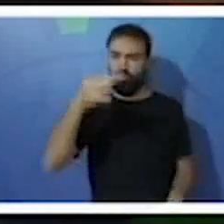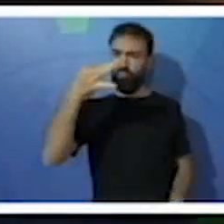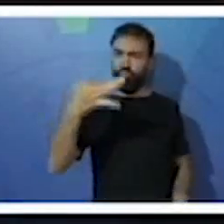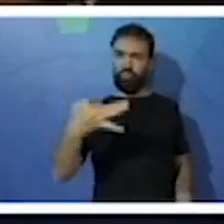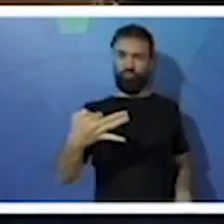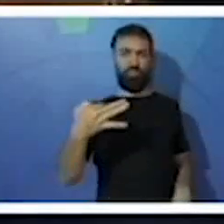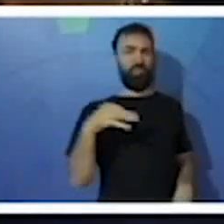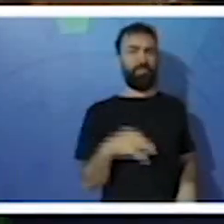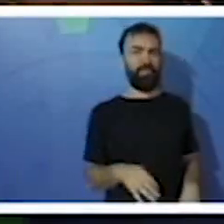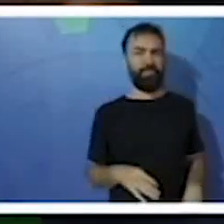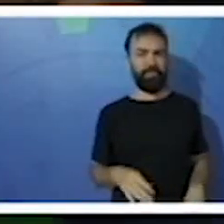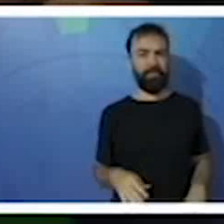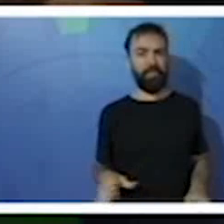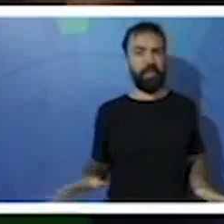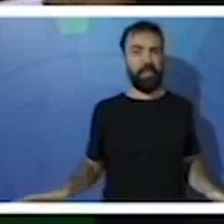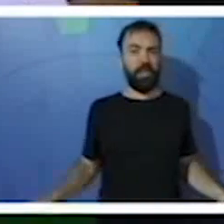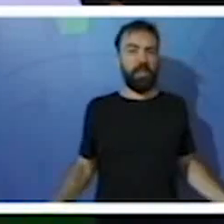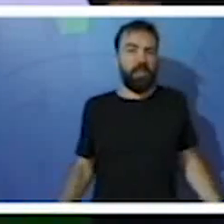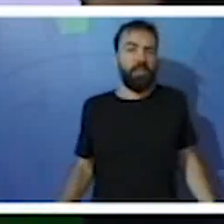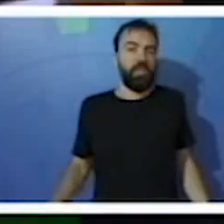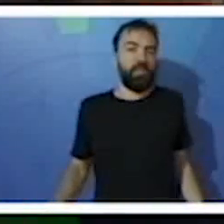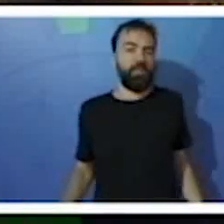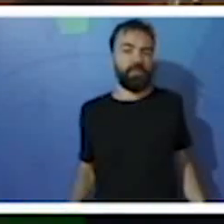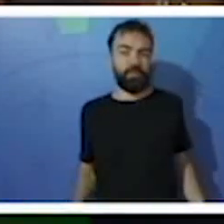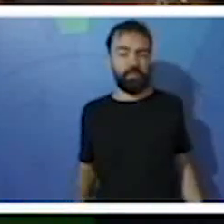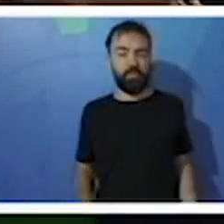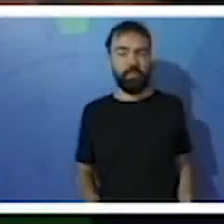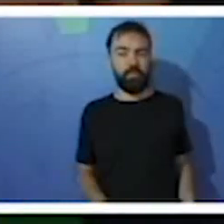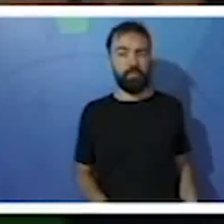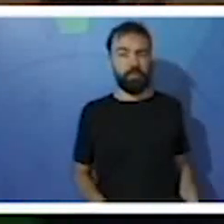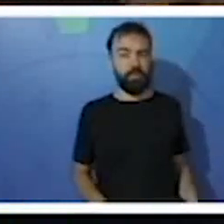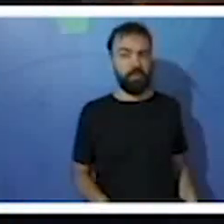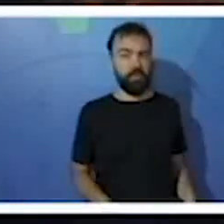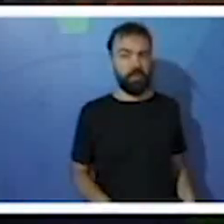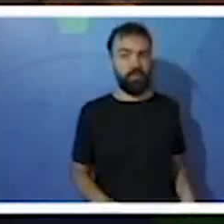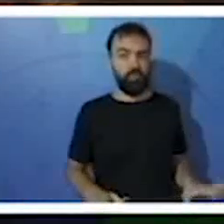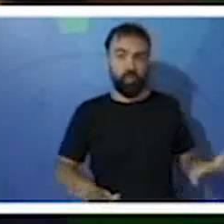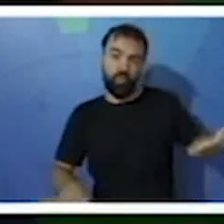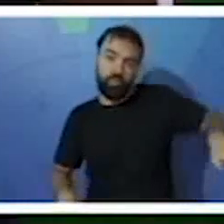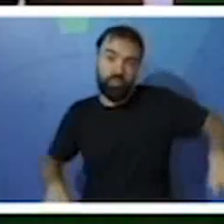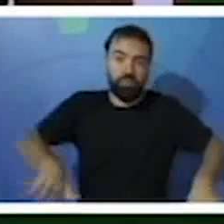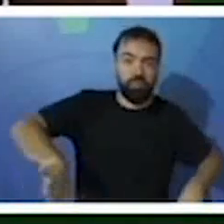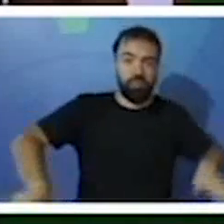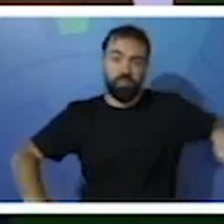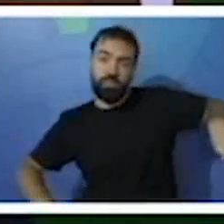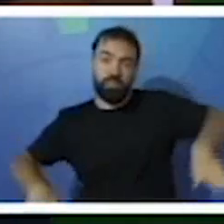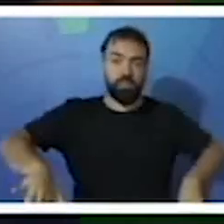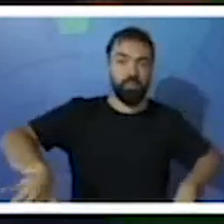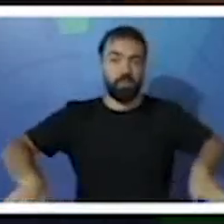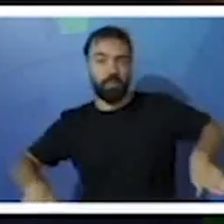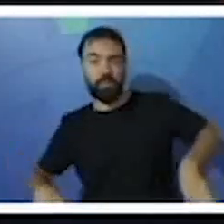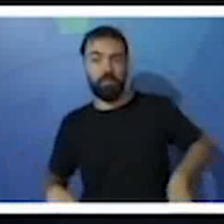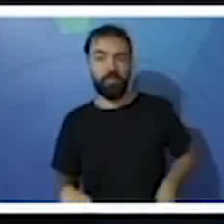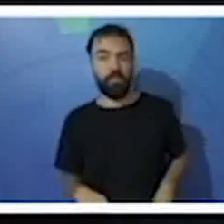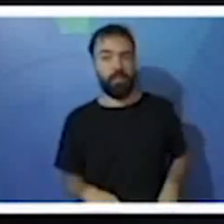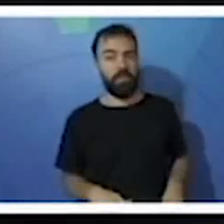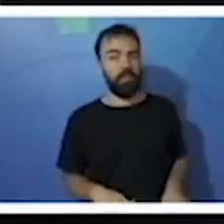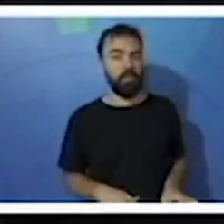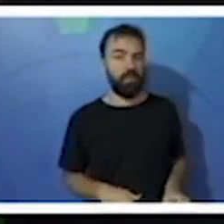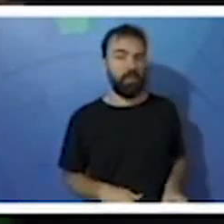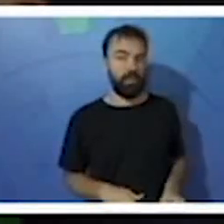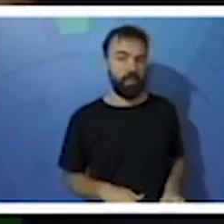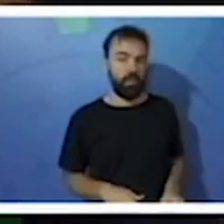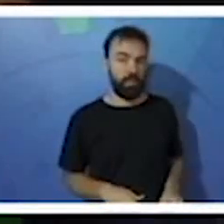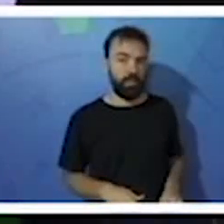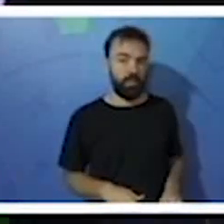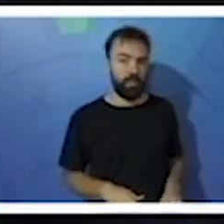Possuem suas asas, pois suas asas servem de nadadeiras, isto. Durante a natação,